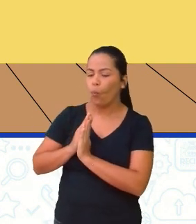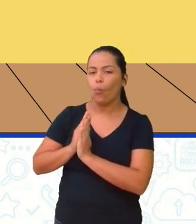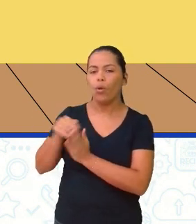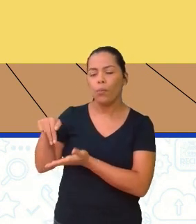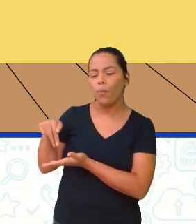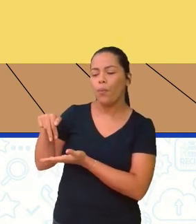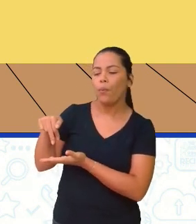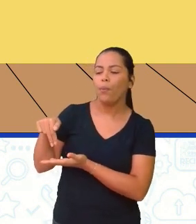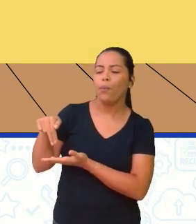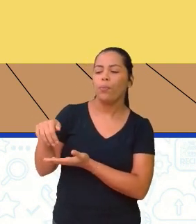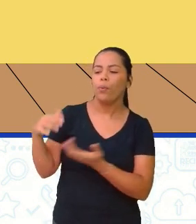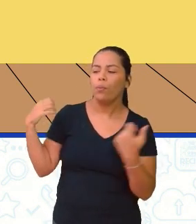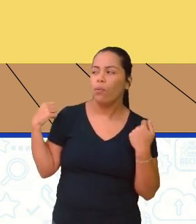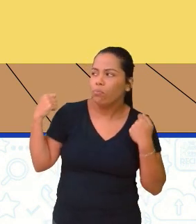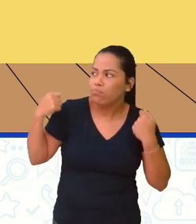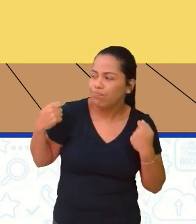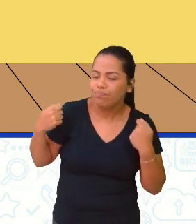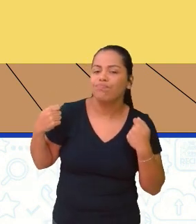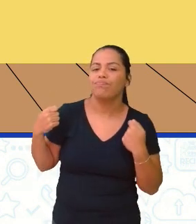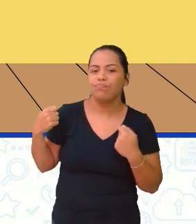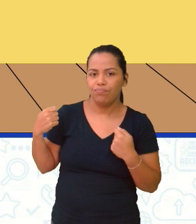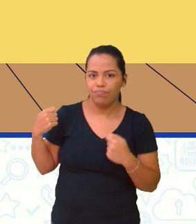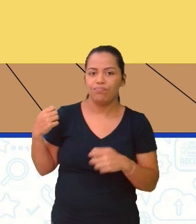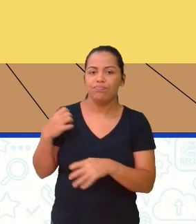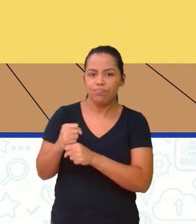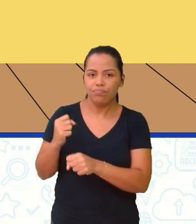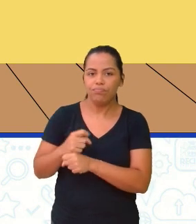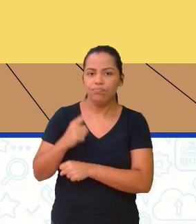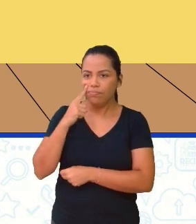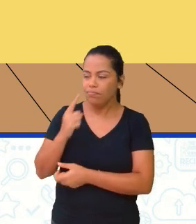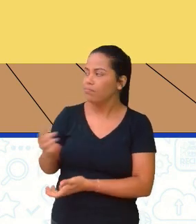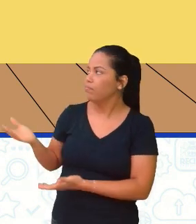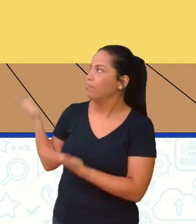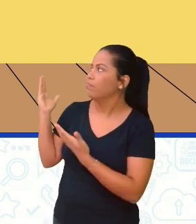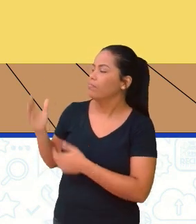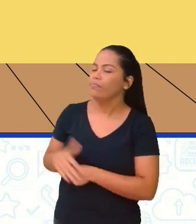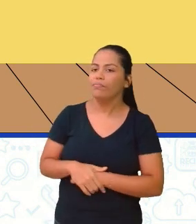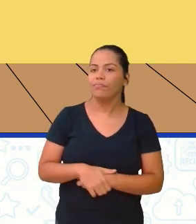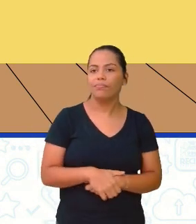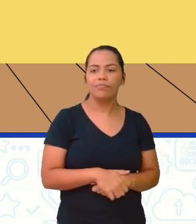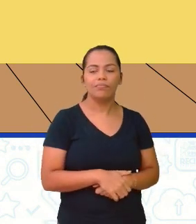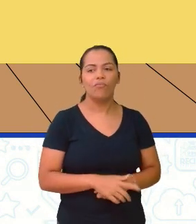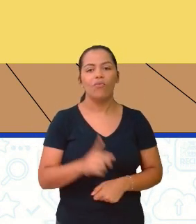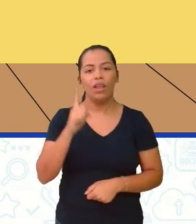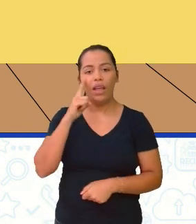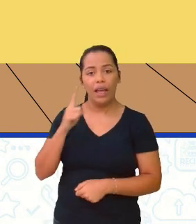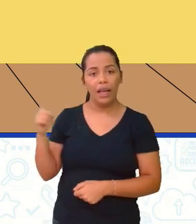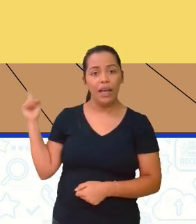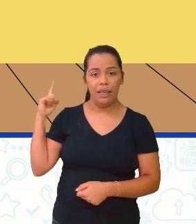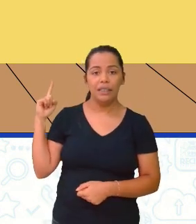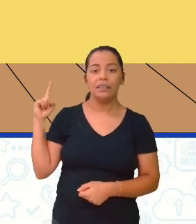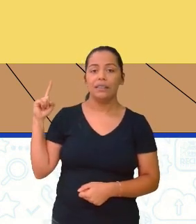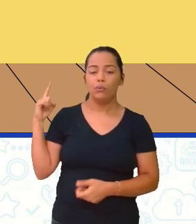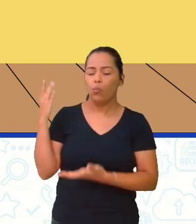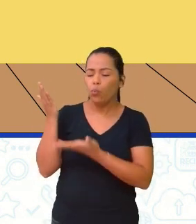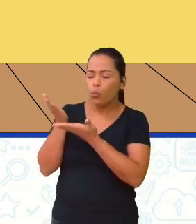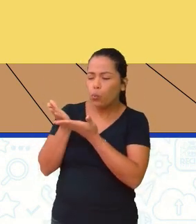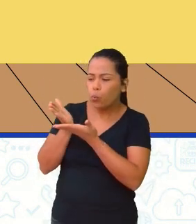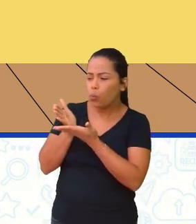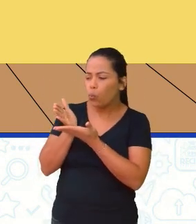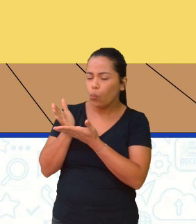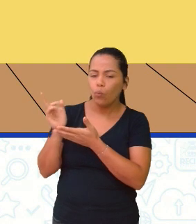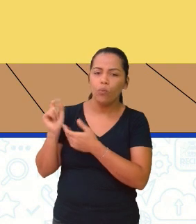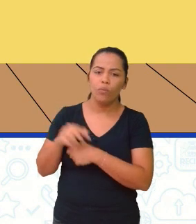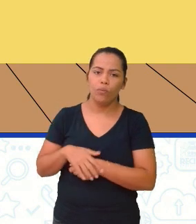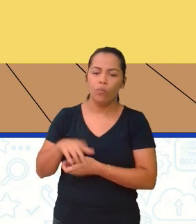calculadora. E aí eu quero dizer a vocês que esse bonequinho, mesmo a brincadeira aqui, eu quero dizer que ele